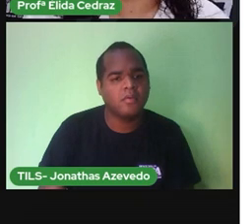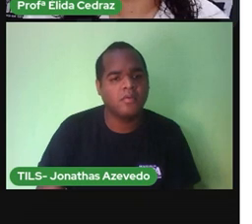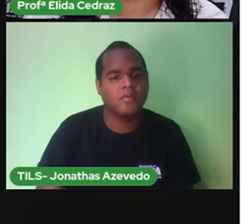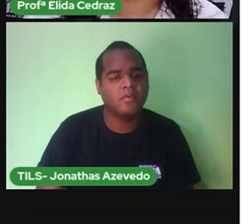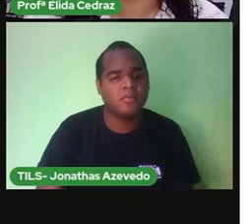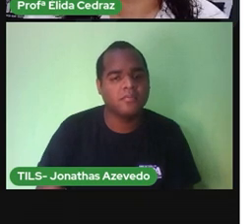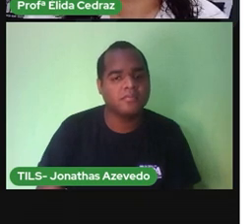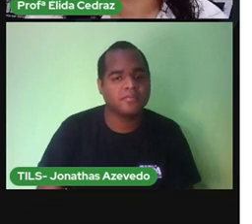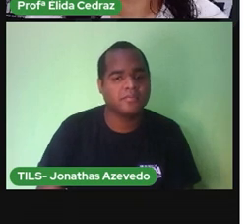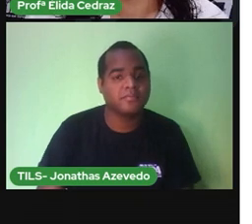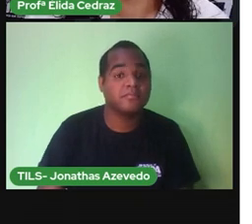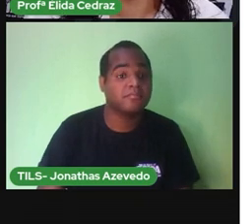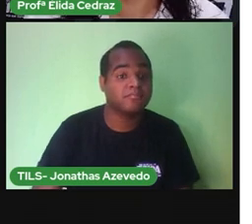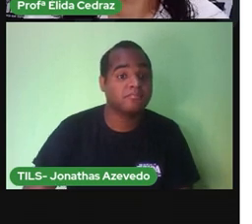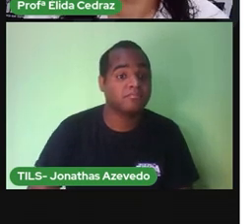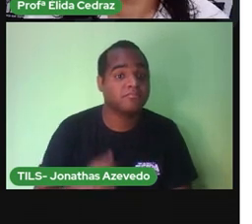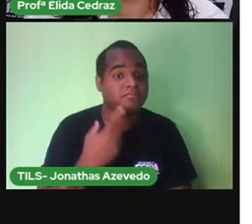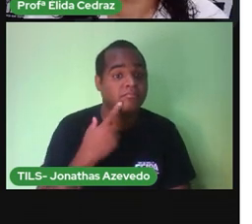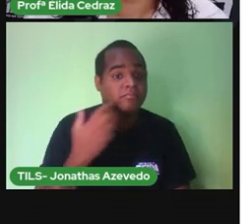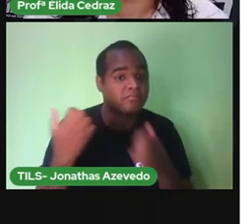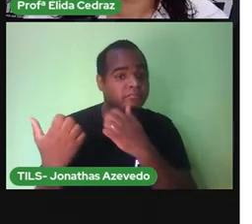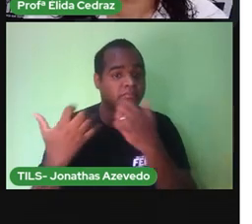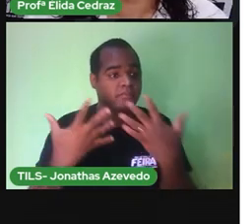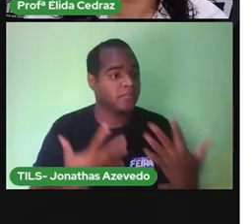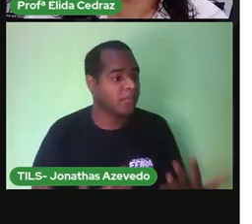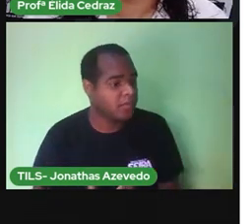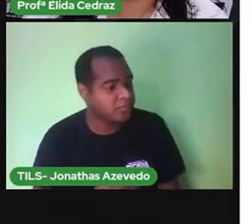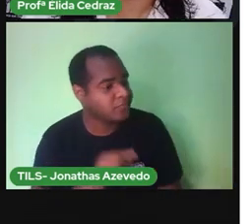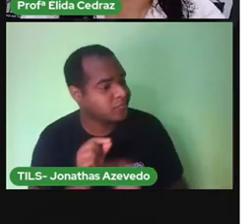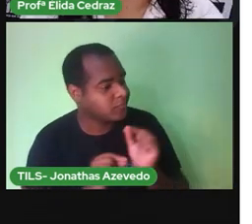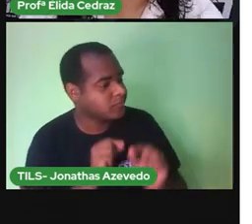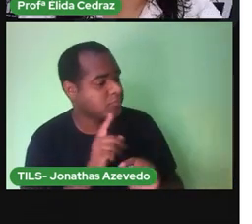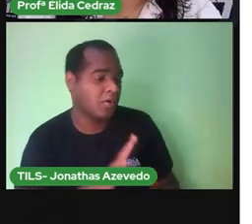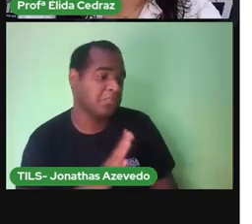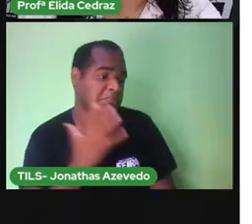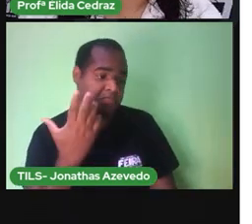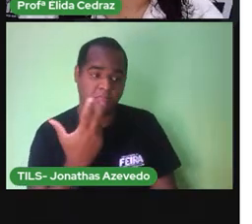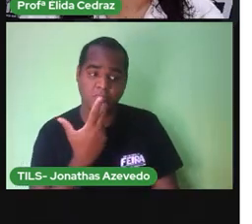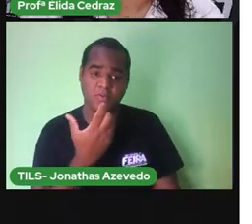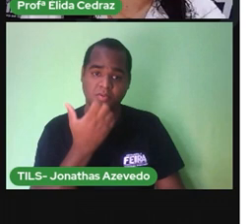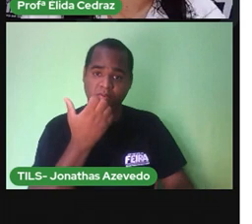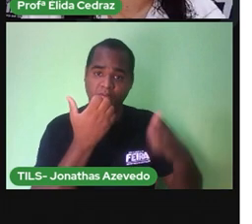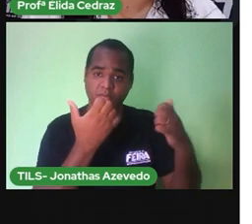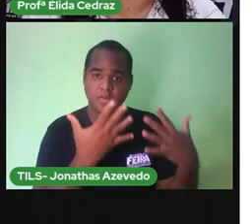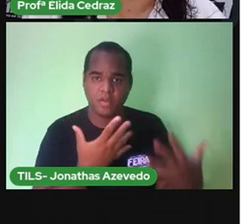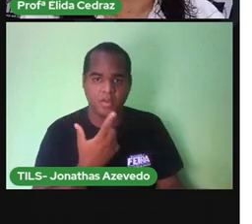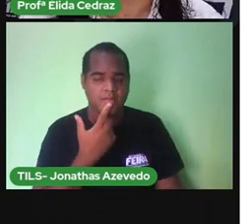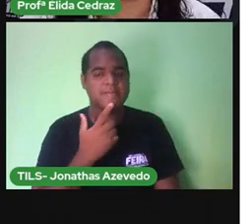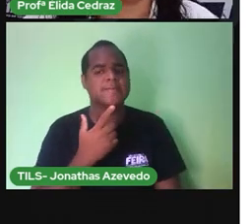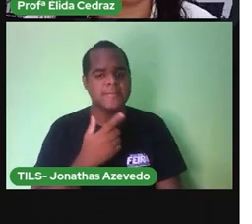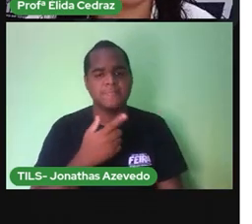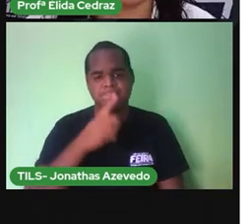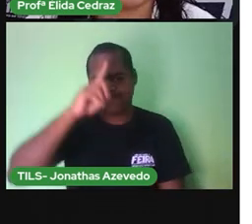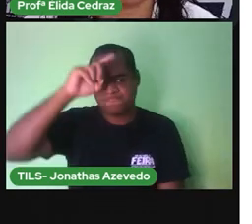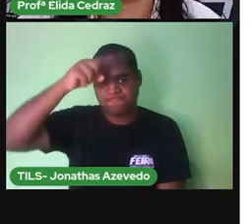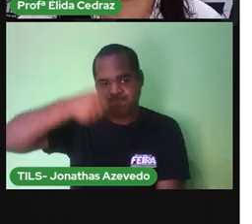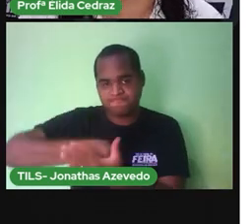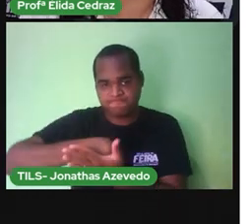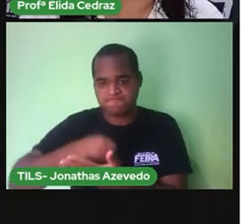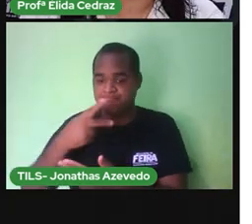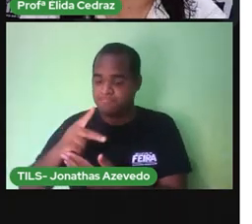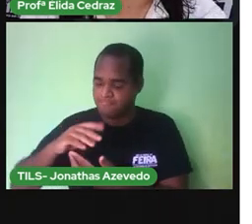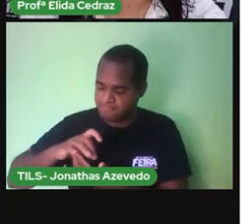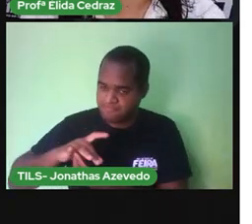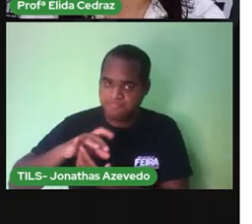Então Benedita contou o que tinha acontecido. O mede palmo decidido prometeu dar um